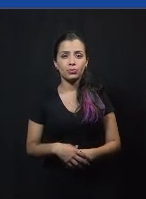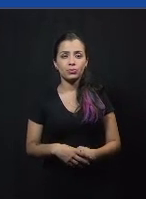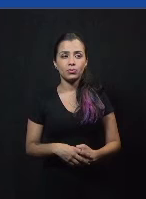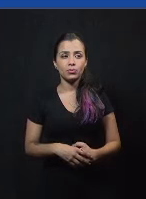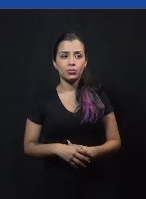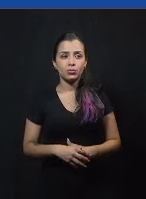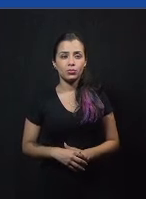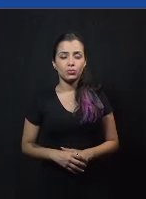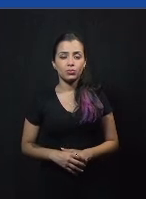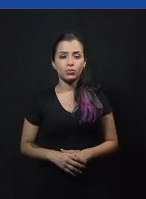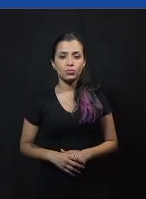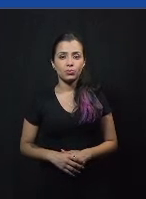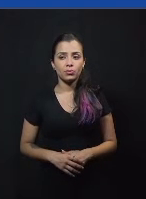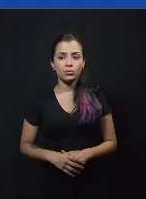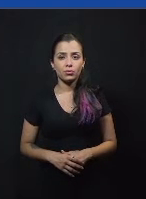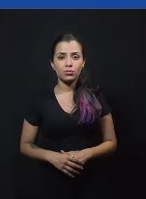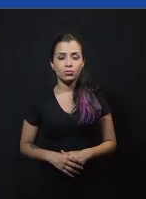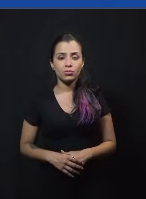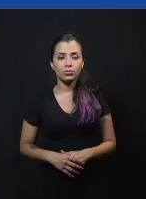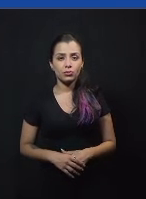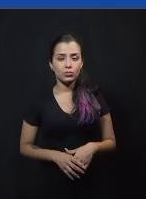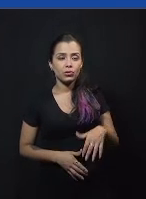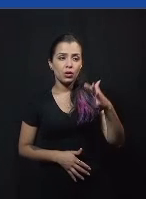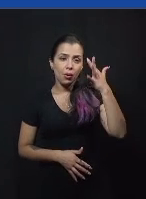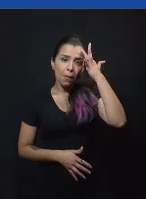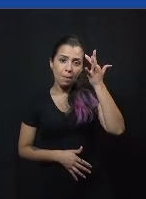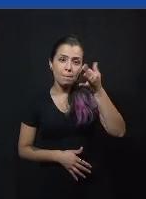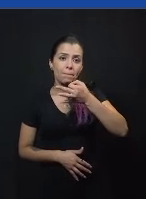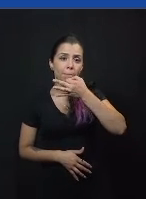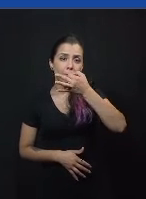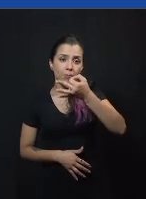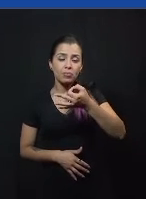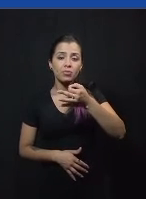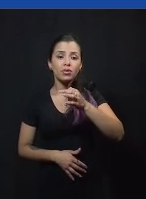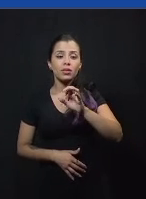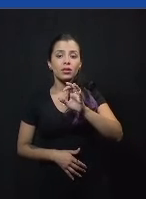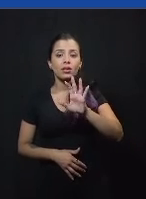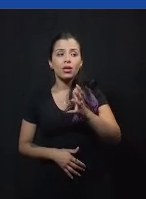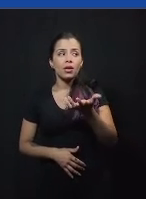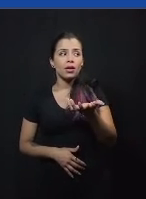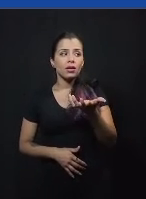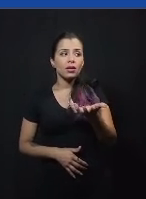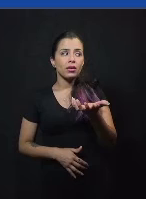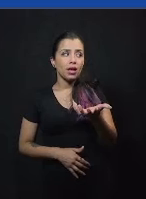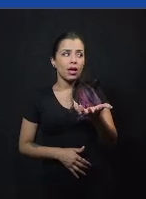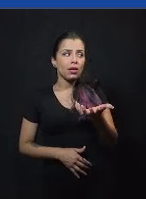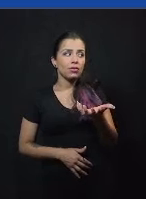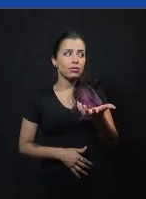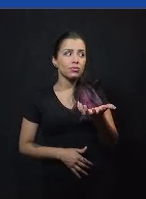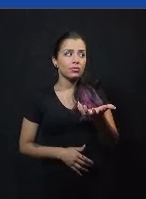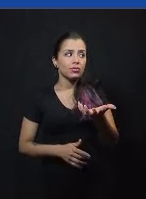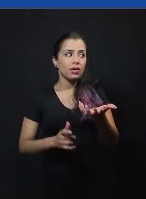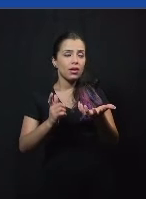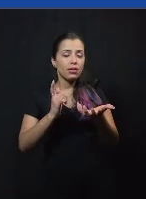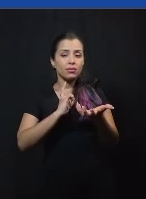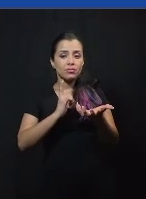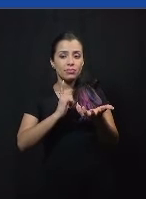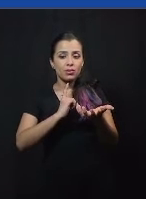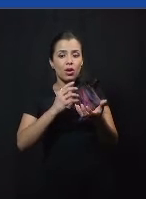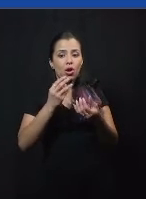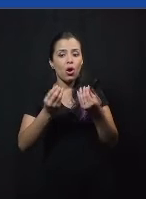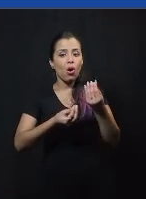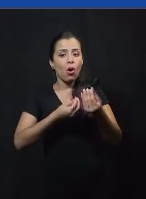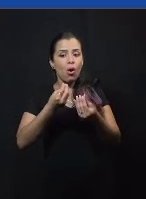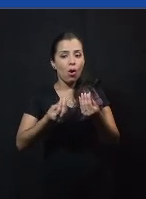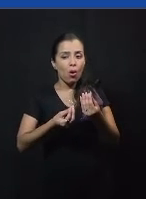entendendo o que você traz na sua argumentação, eu queria trazer o questionamento de como é possível afirmar que